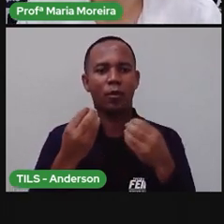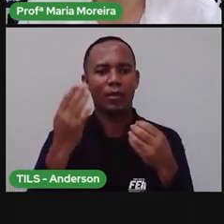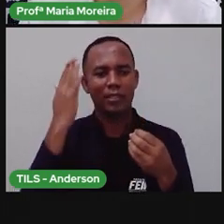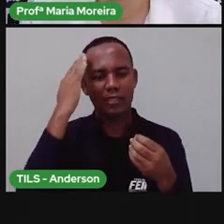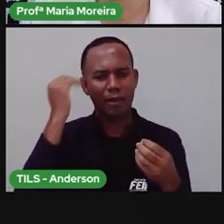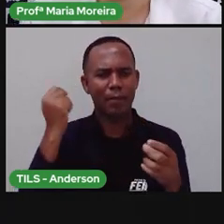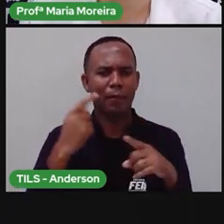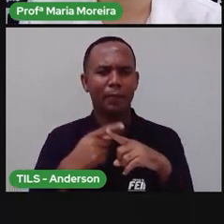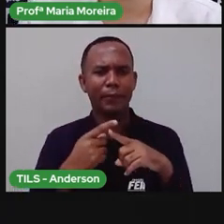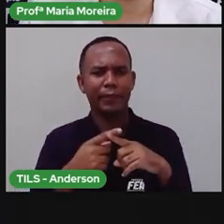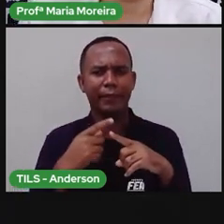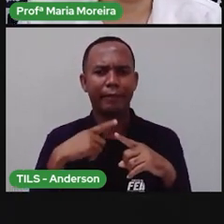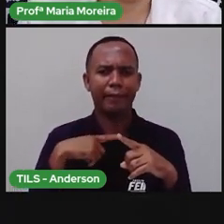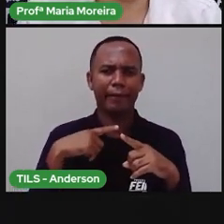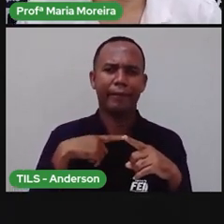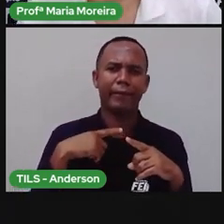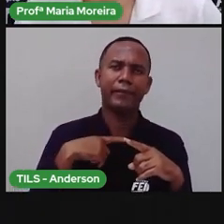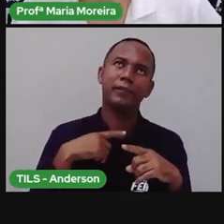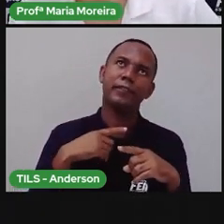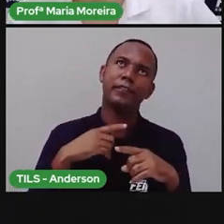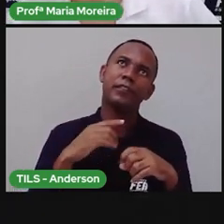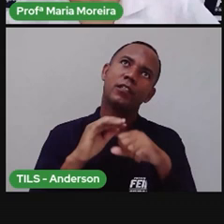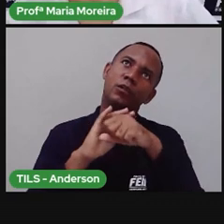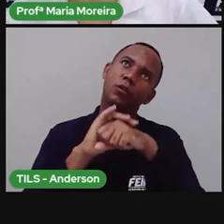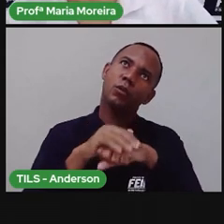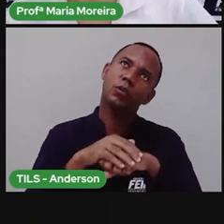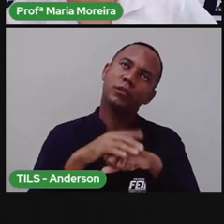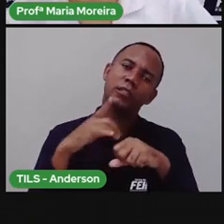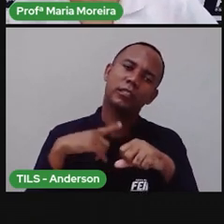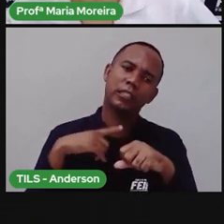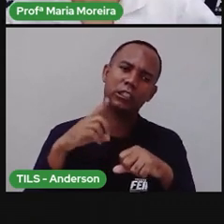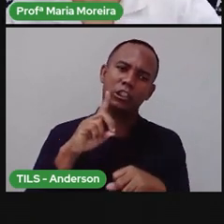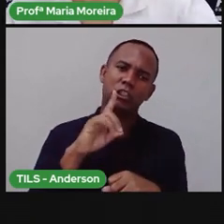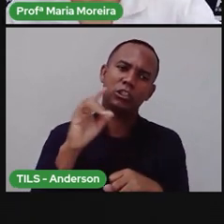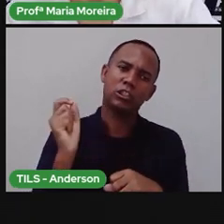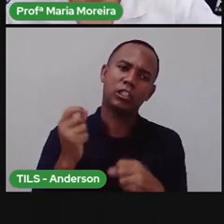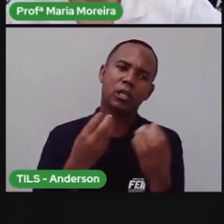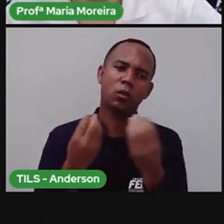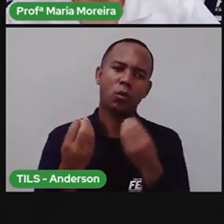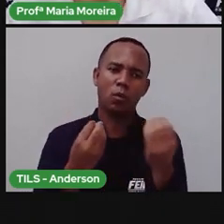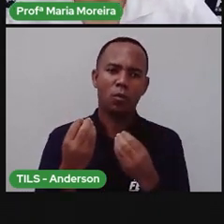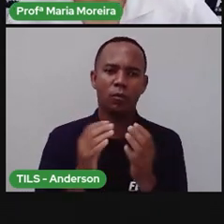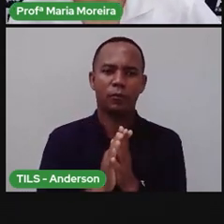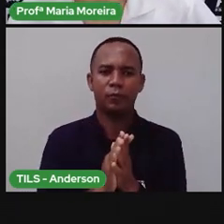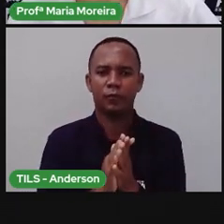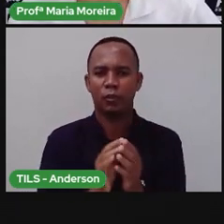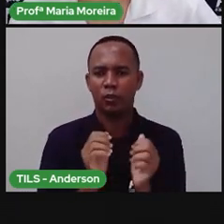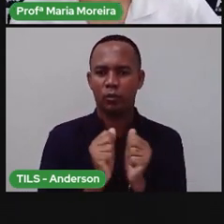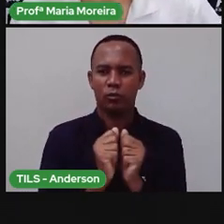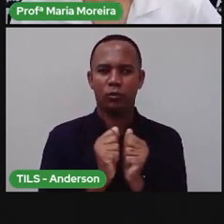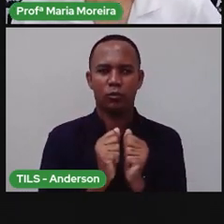saber o porquê do dia e da noite. Inclusive a Pró aqui, né? Com o amigo,